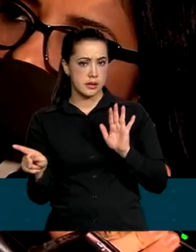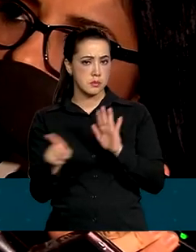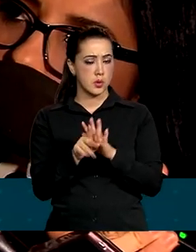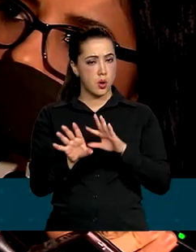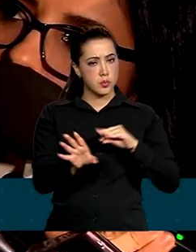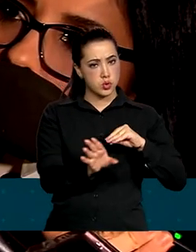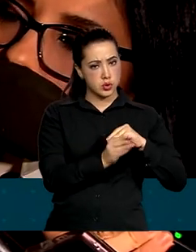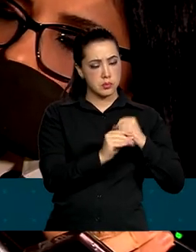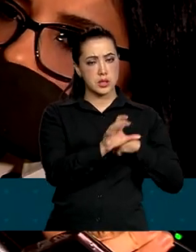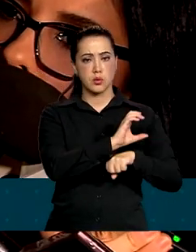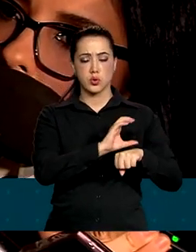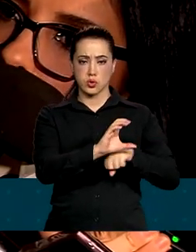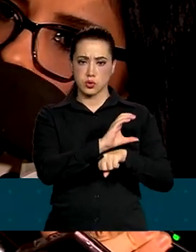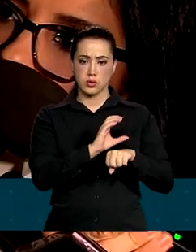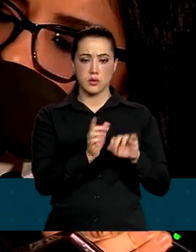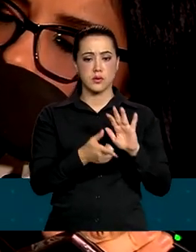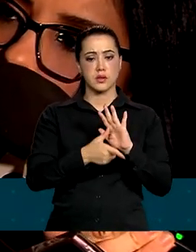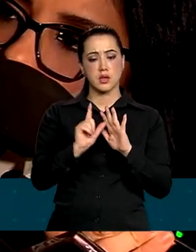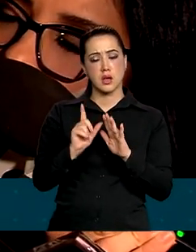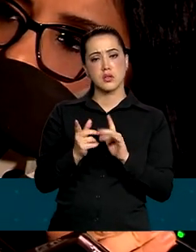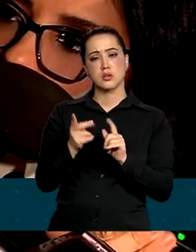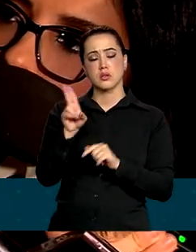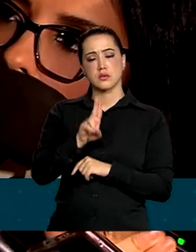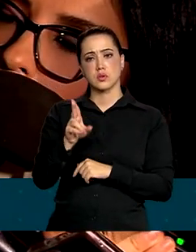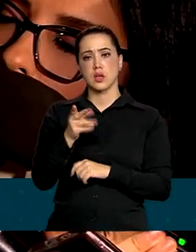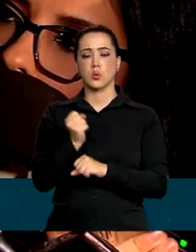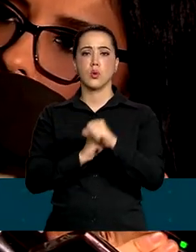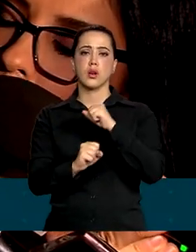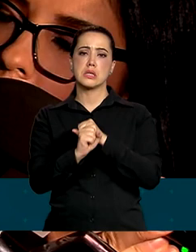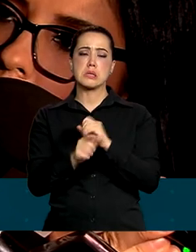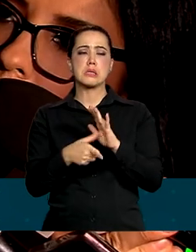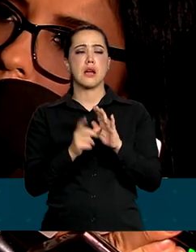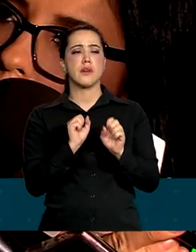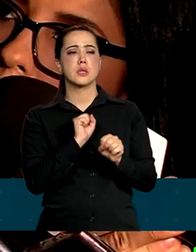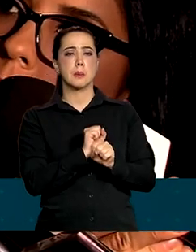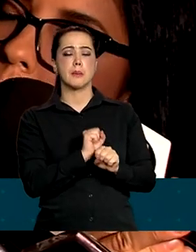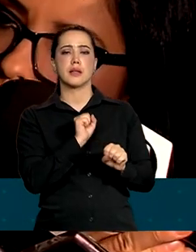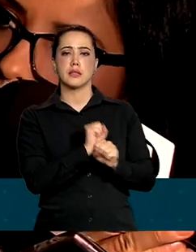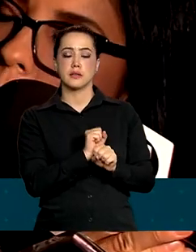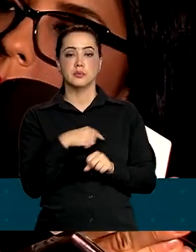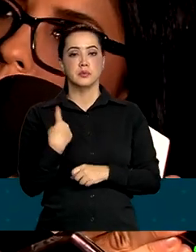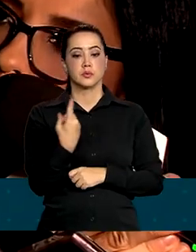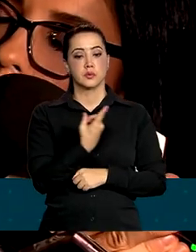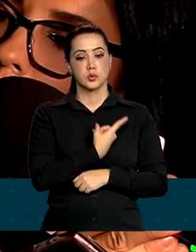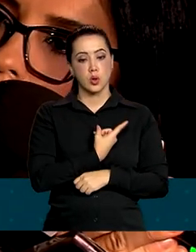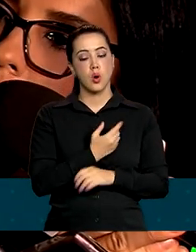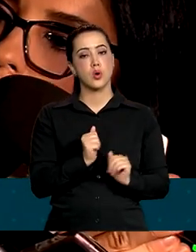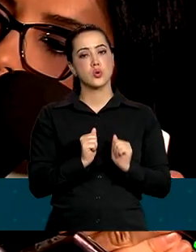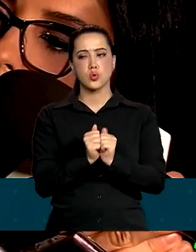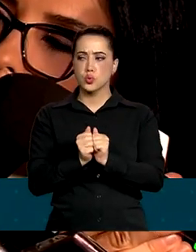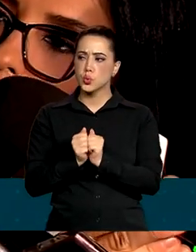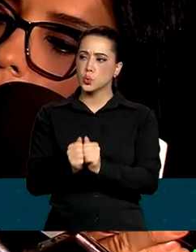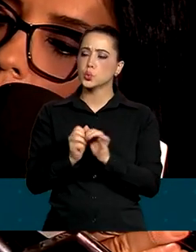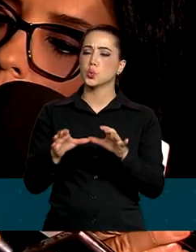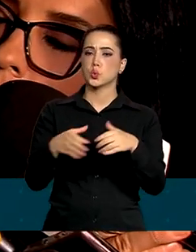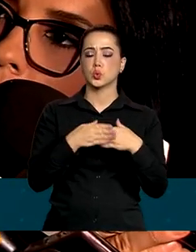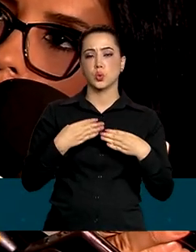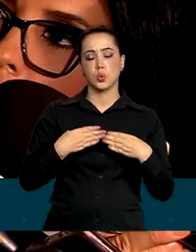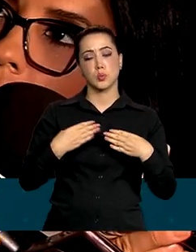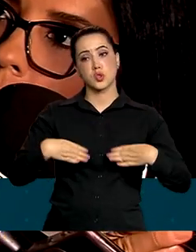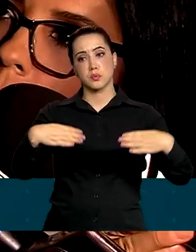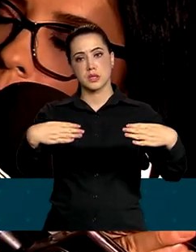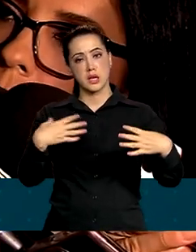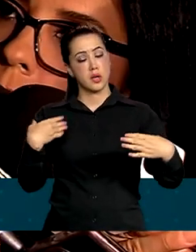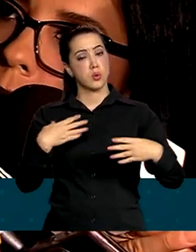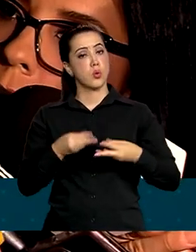emendas parlamentares que haviam sido empenhadas nos anos anteriores. estavam paradas. Nós da SRI, junto com os ministérios, conseguimos acelerar.